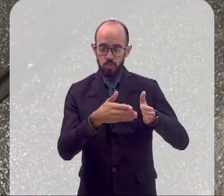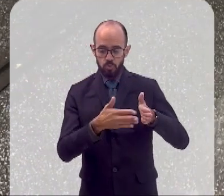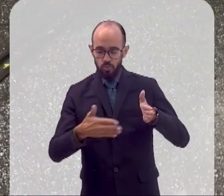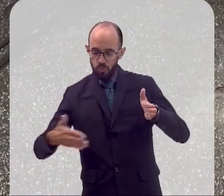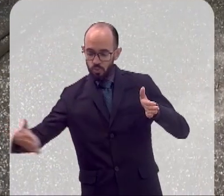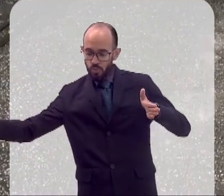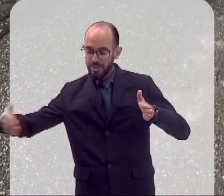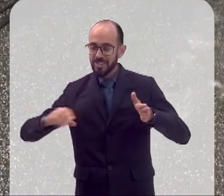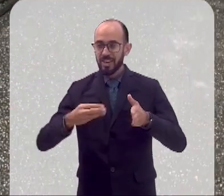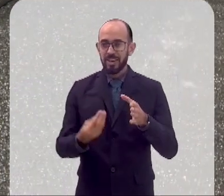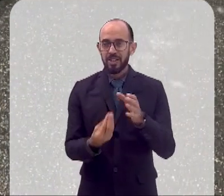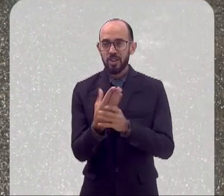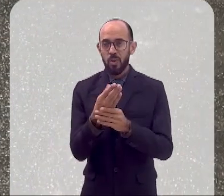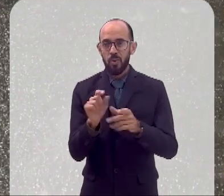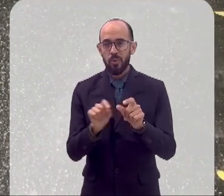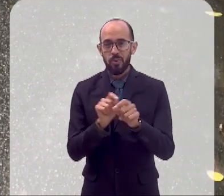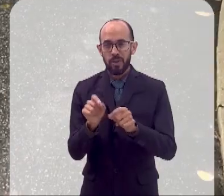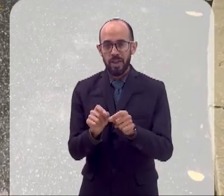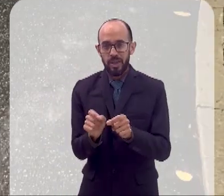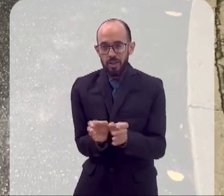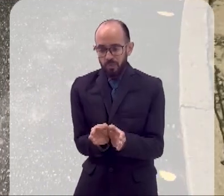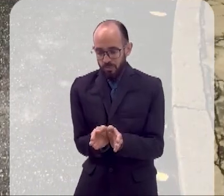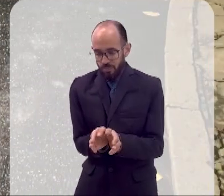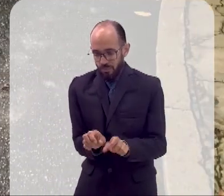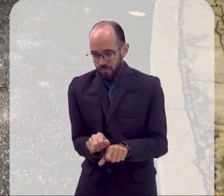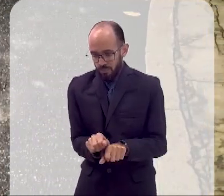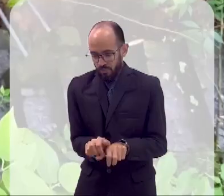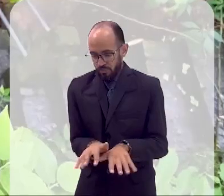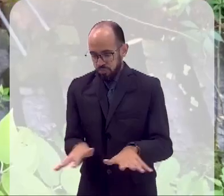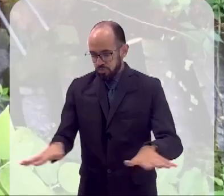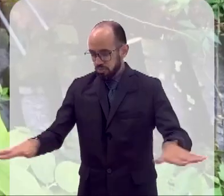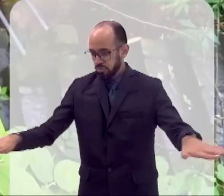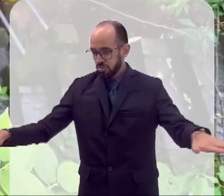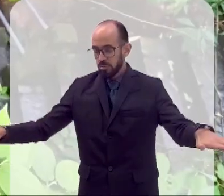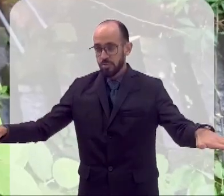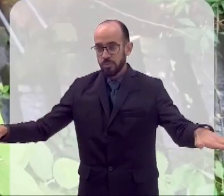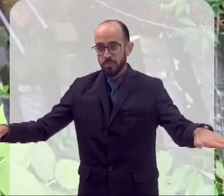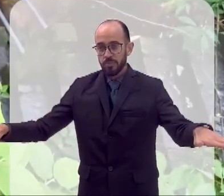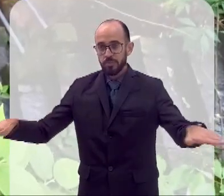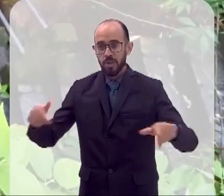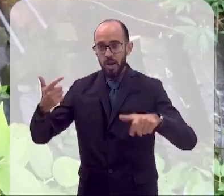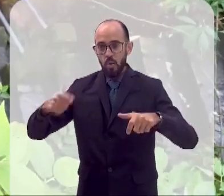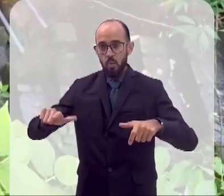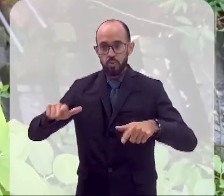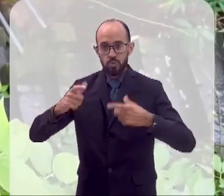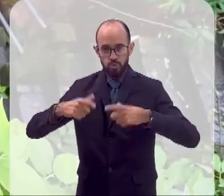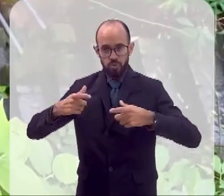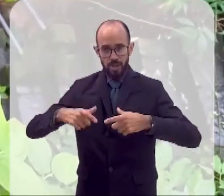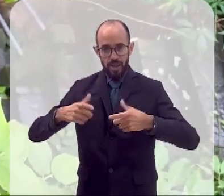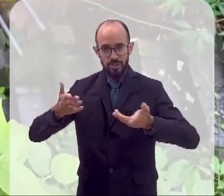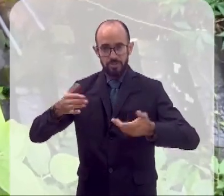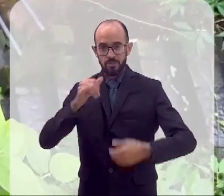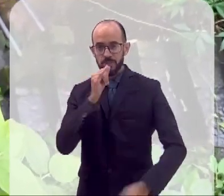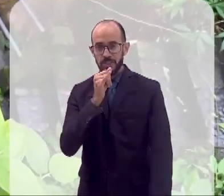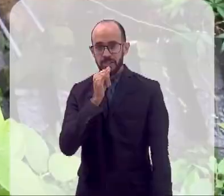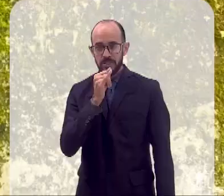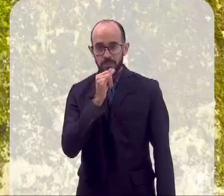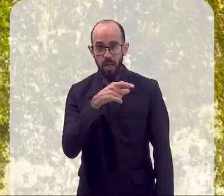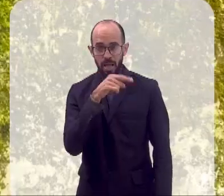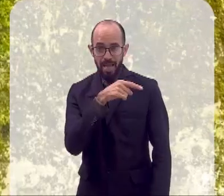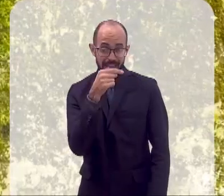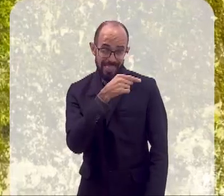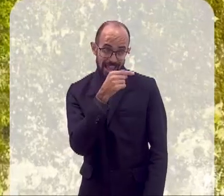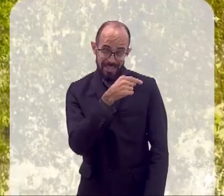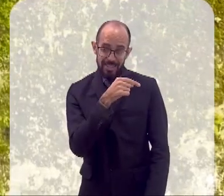você criou braços do Rio Carioca para outras localidades, como, por exemplo, é a partir da